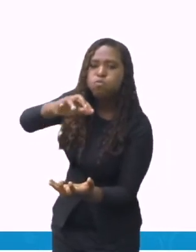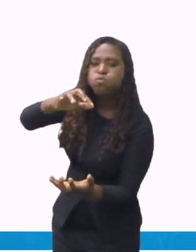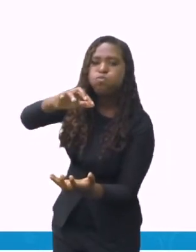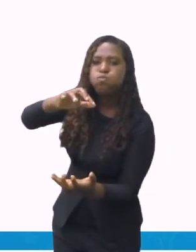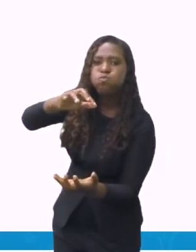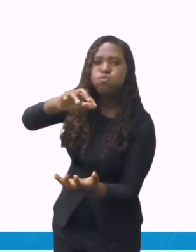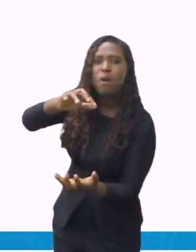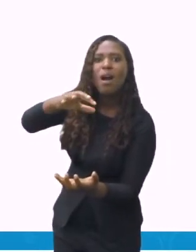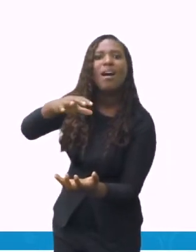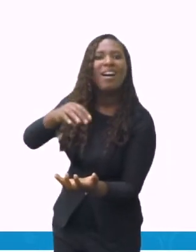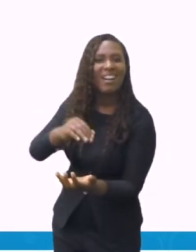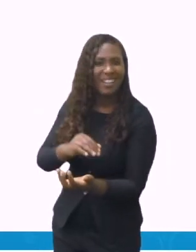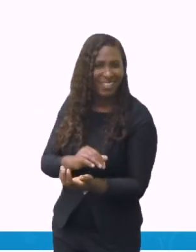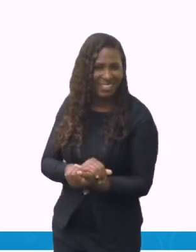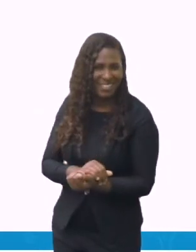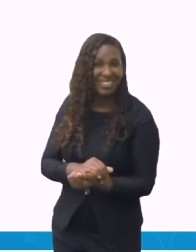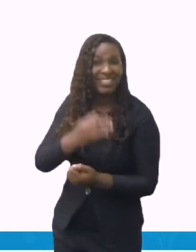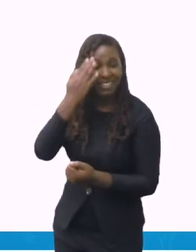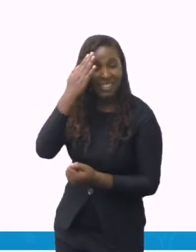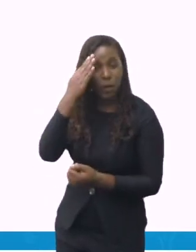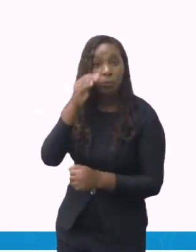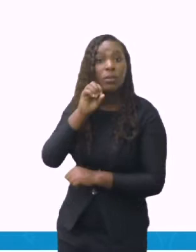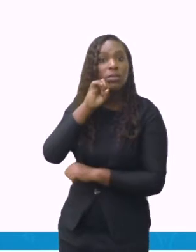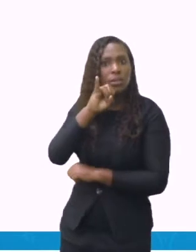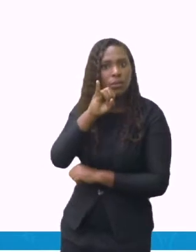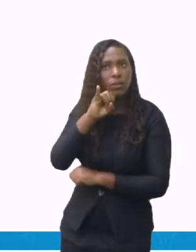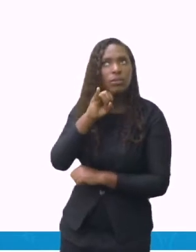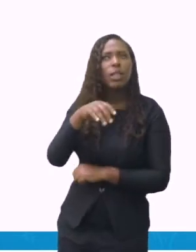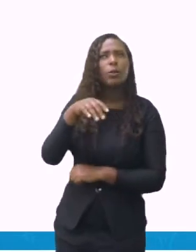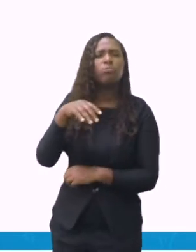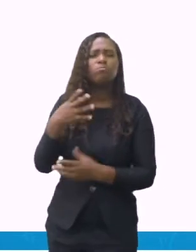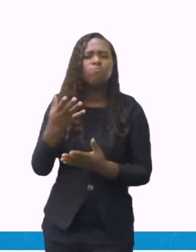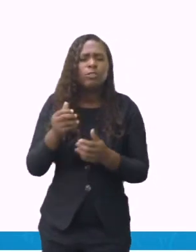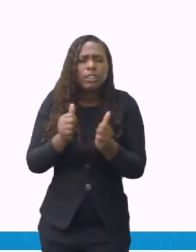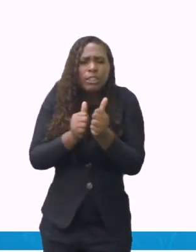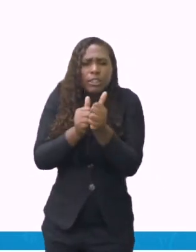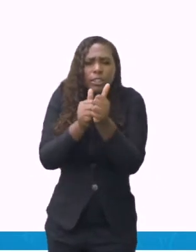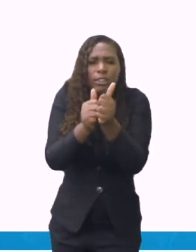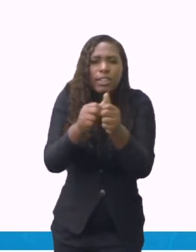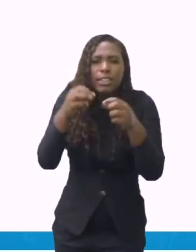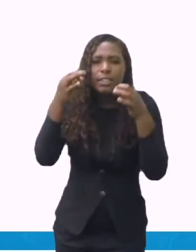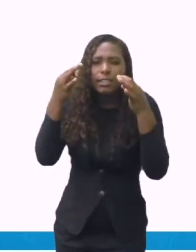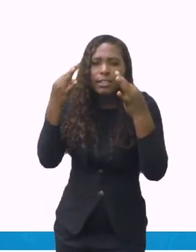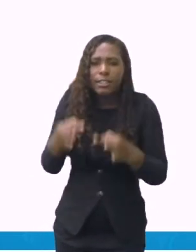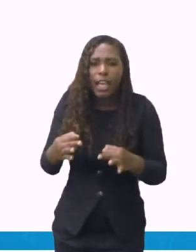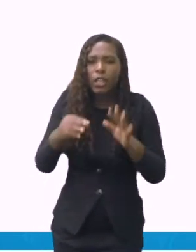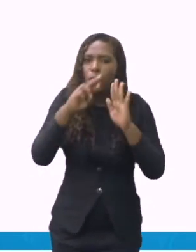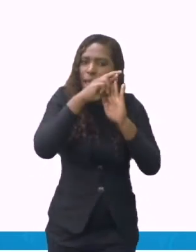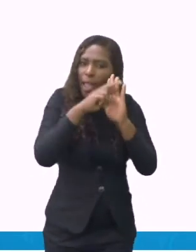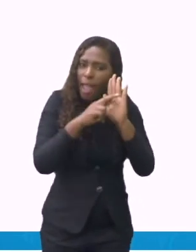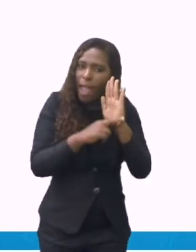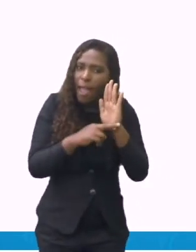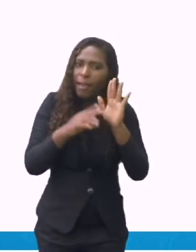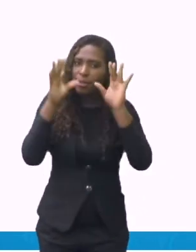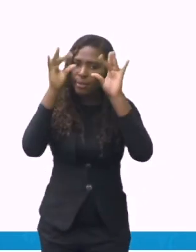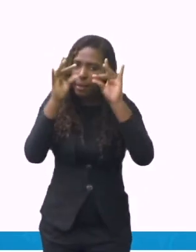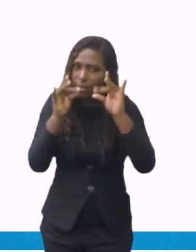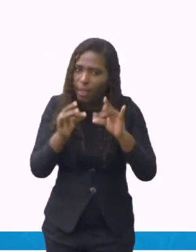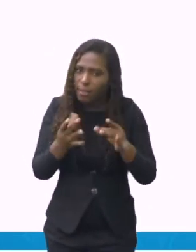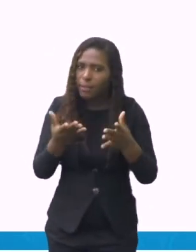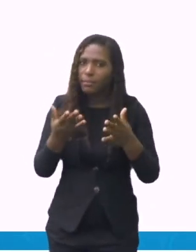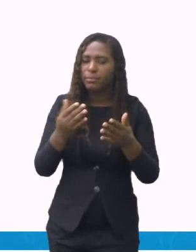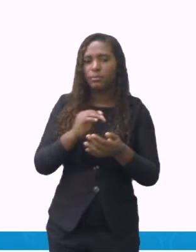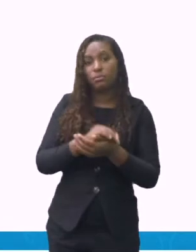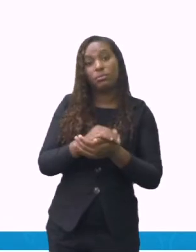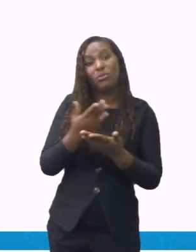receita, que é o modo de preparo, eu não vou saber o que fazer. Eu posso errar a receita. Depois,